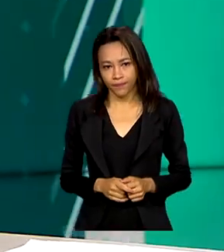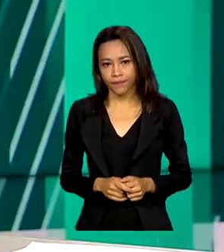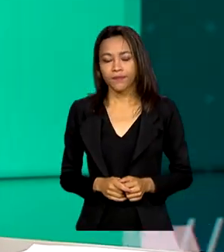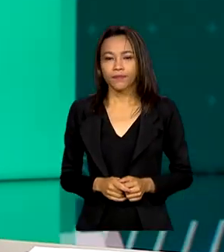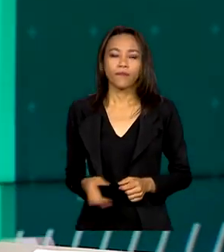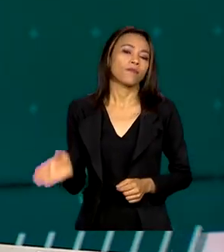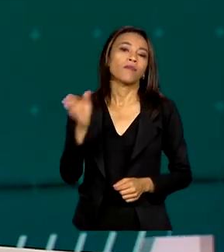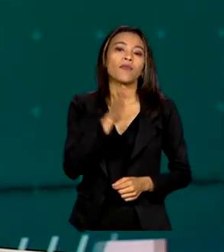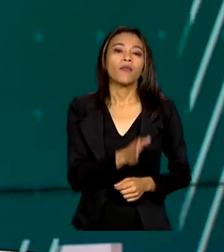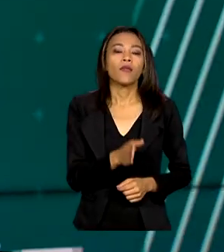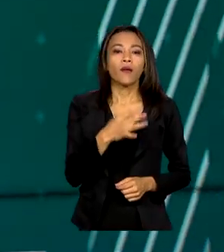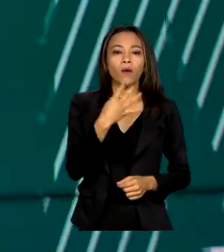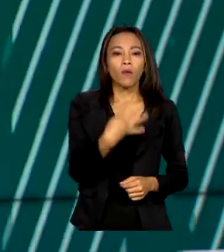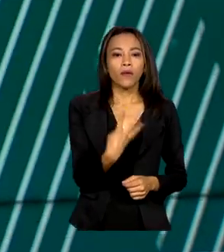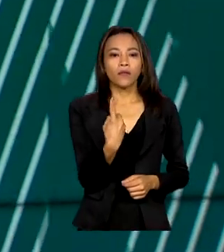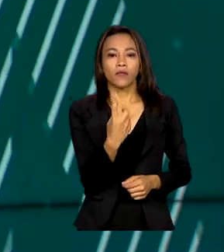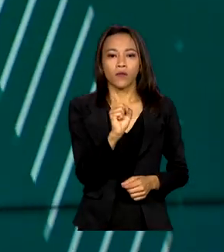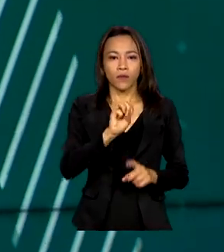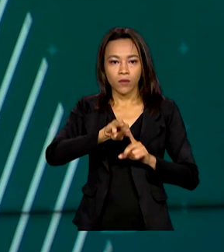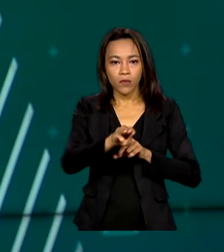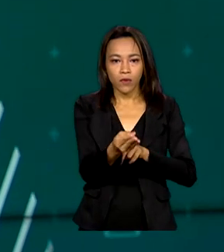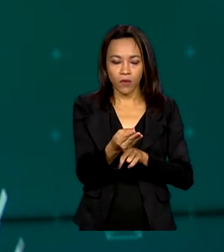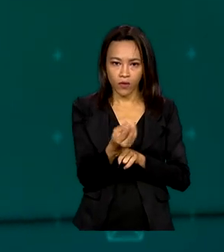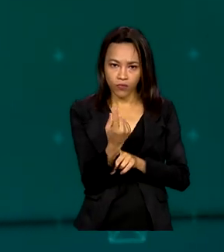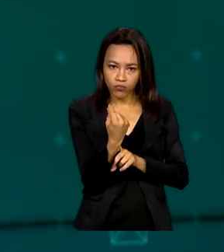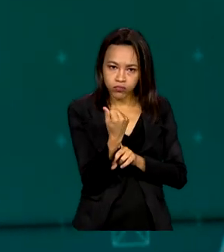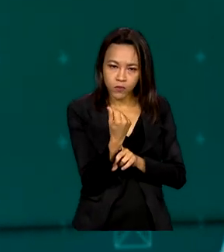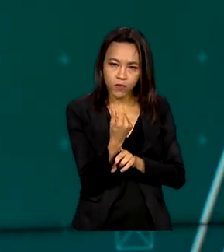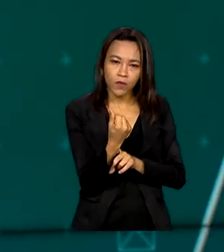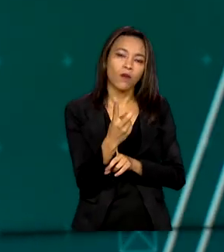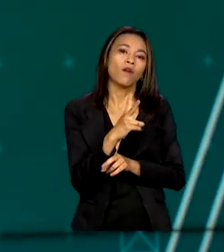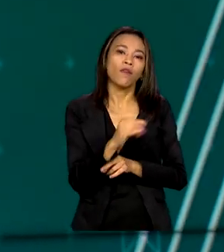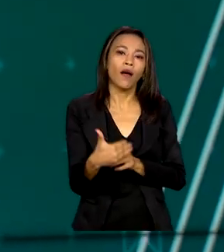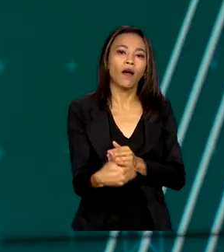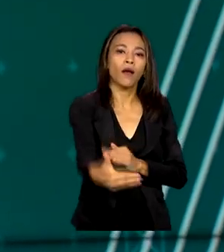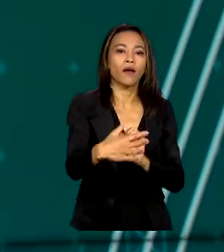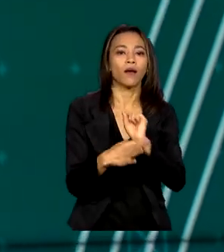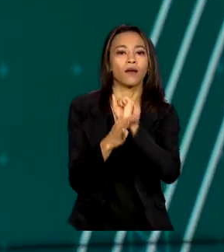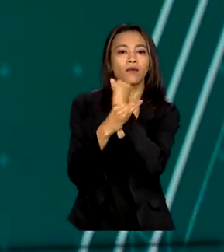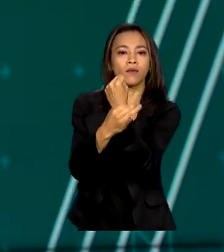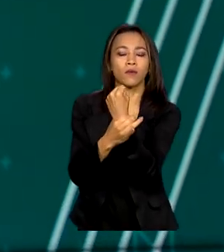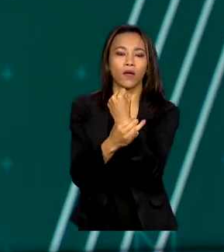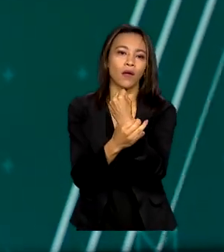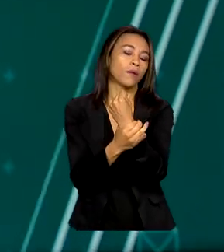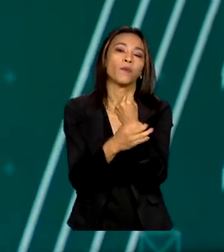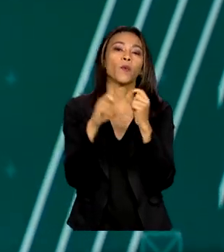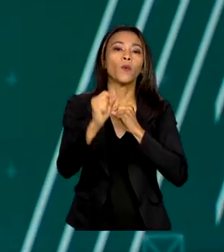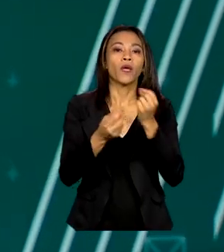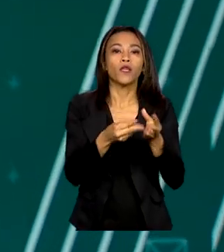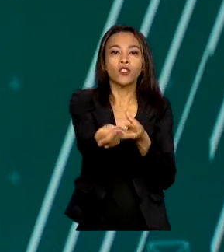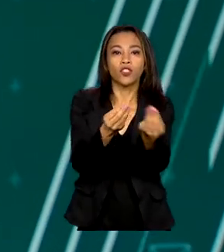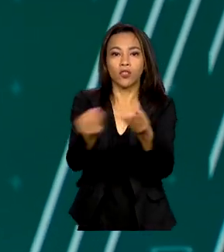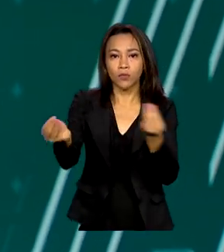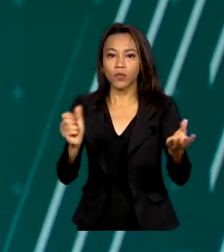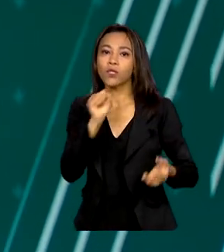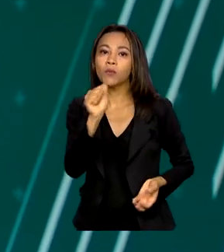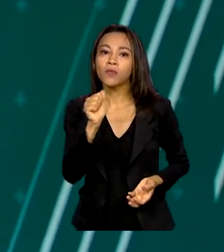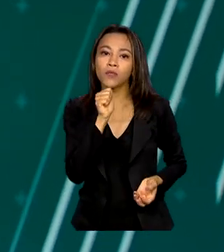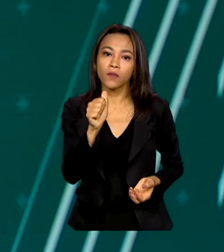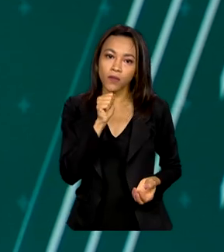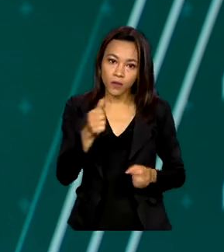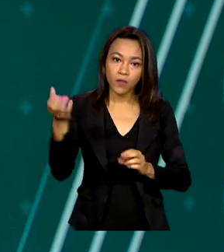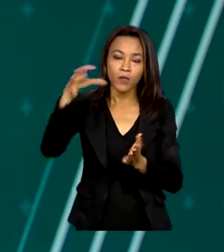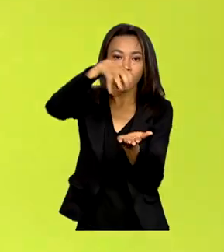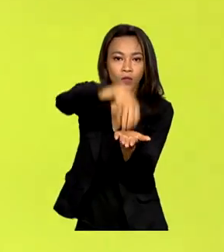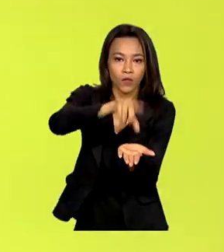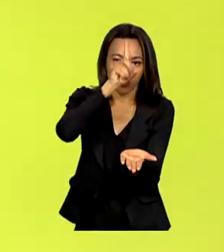Cerca de 418 milhões de reais vão garantir neste ano a distribuição de absorventes no SUS. É o Programa de